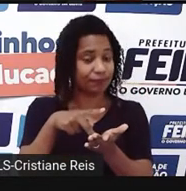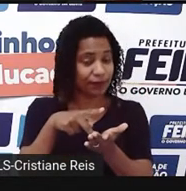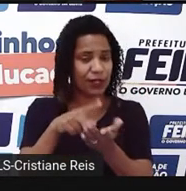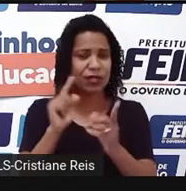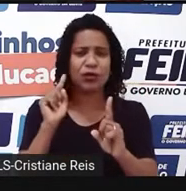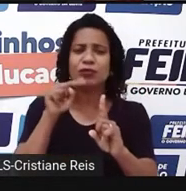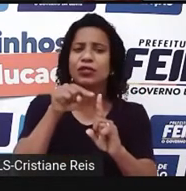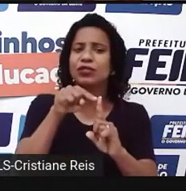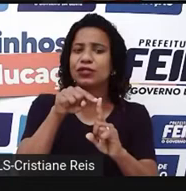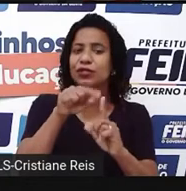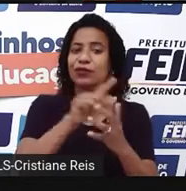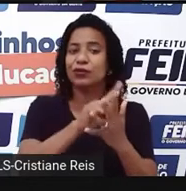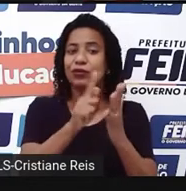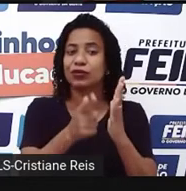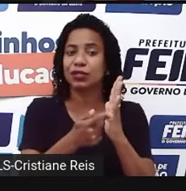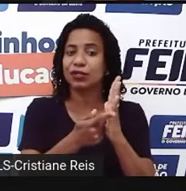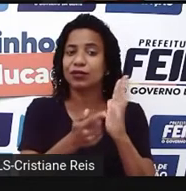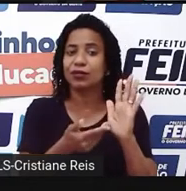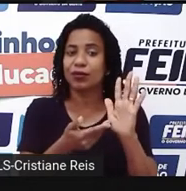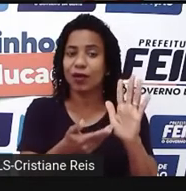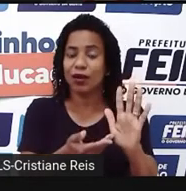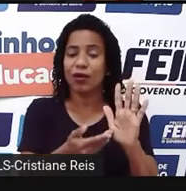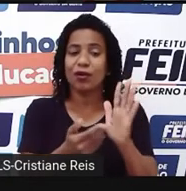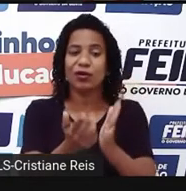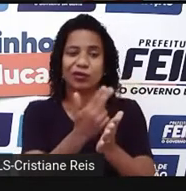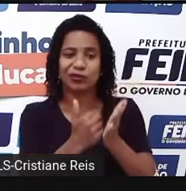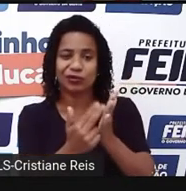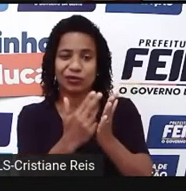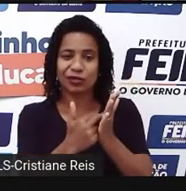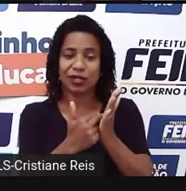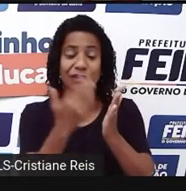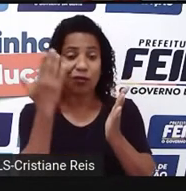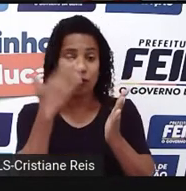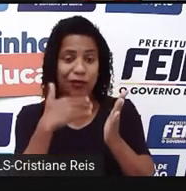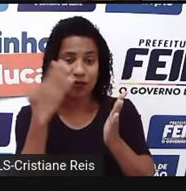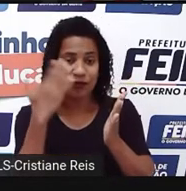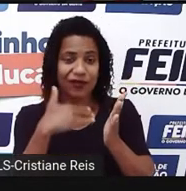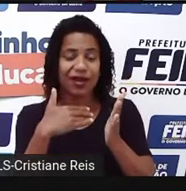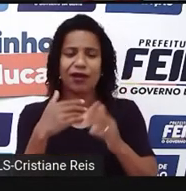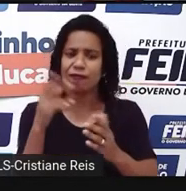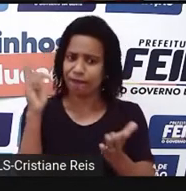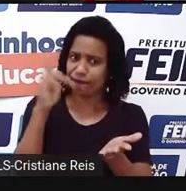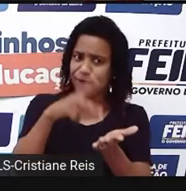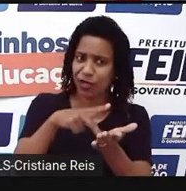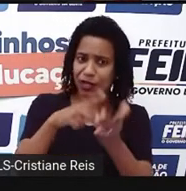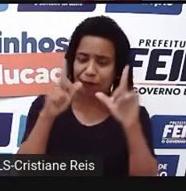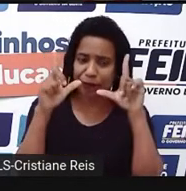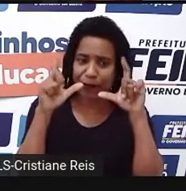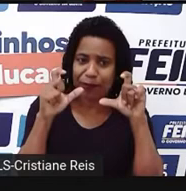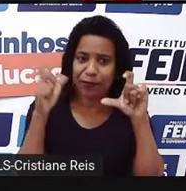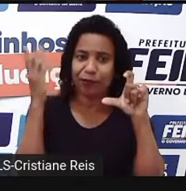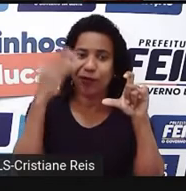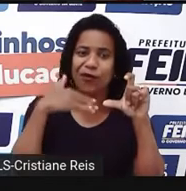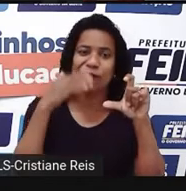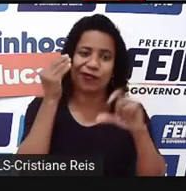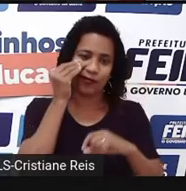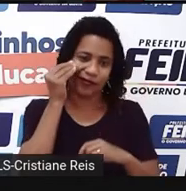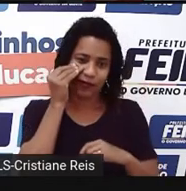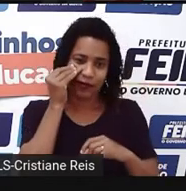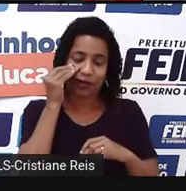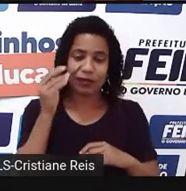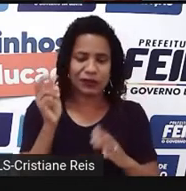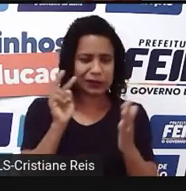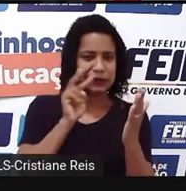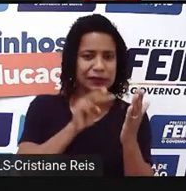desse gênero? Ilustrar, comprovar, veracidade a notícias e reportagens, sensibilizar o